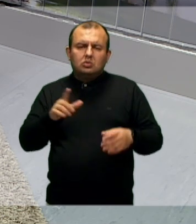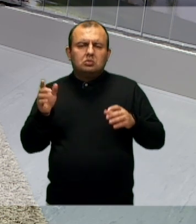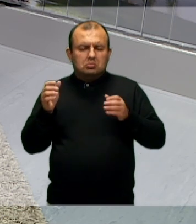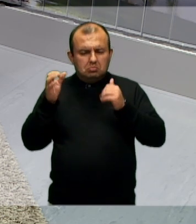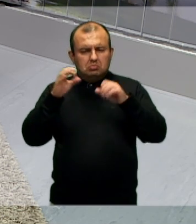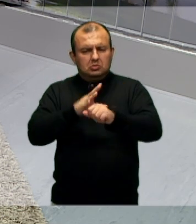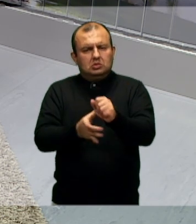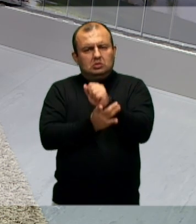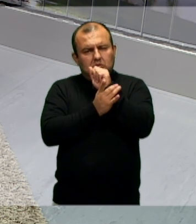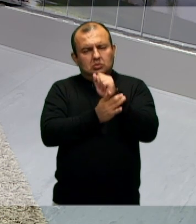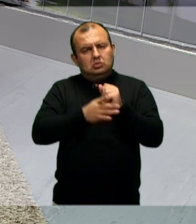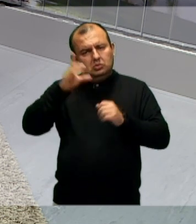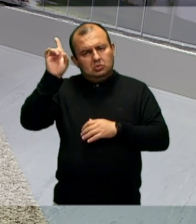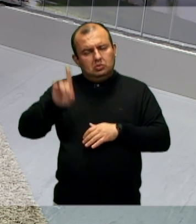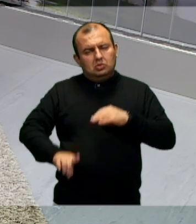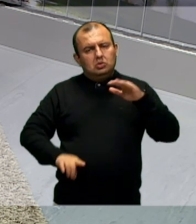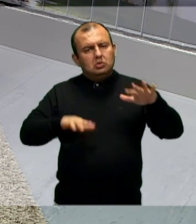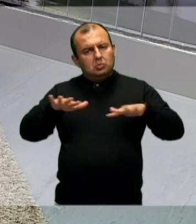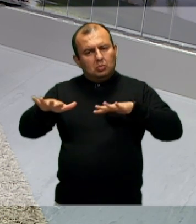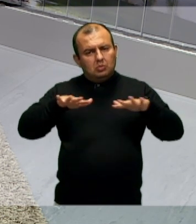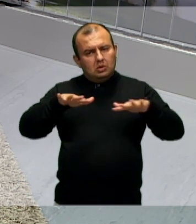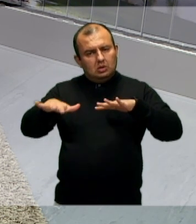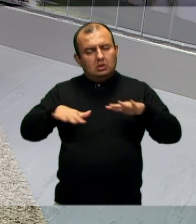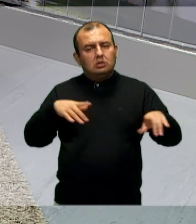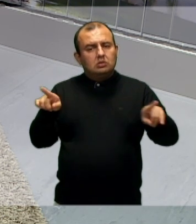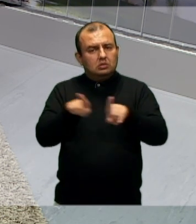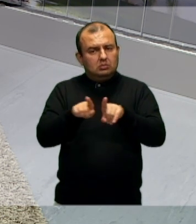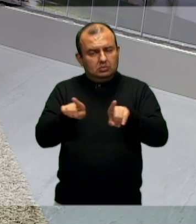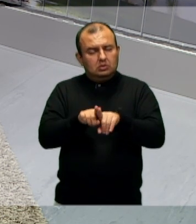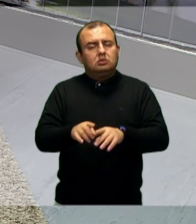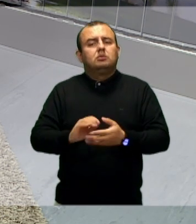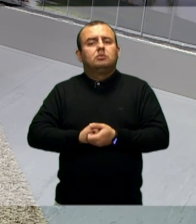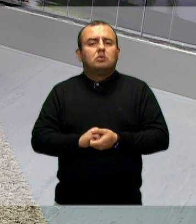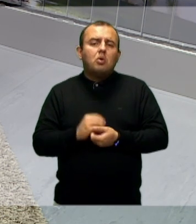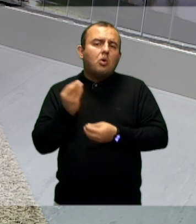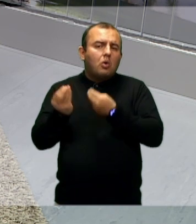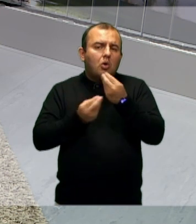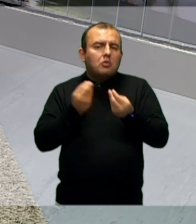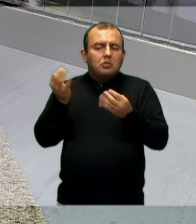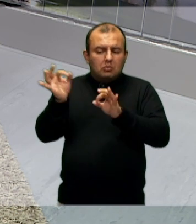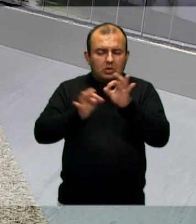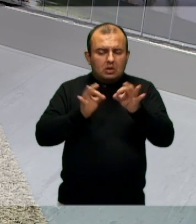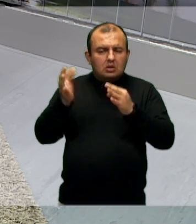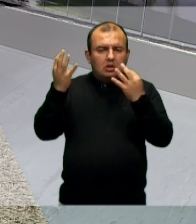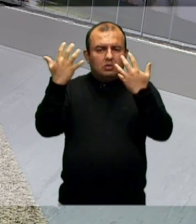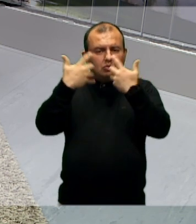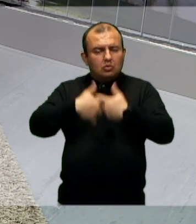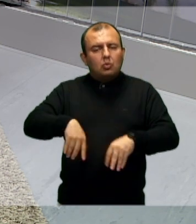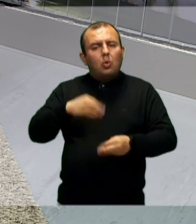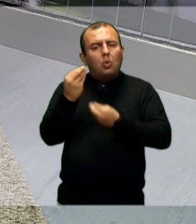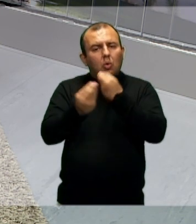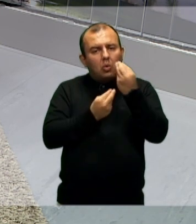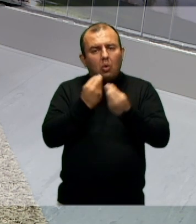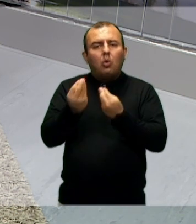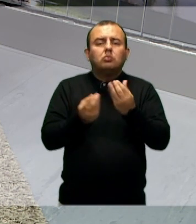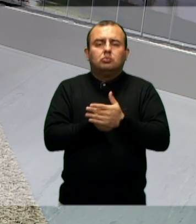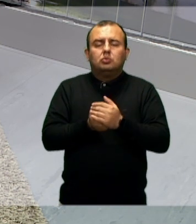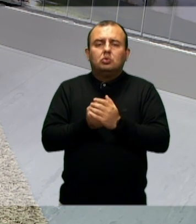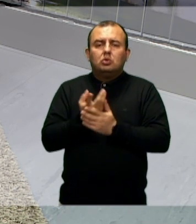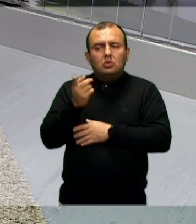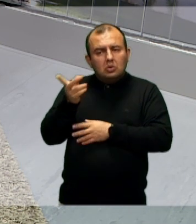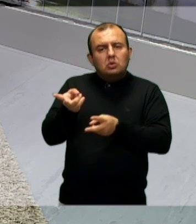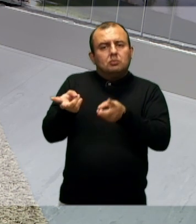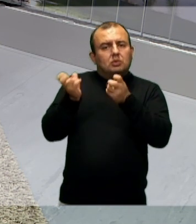do seu direito de mobilidade, mas com segurança, Antônio. Como é que foi elaborado? O você percebeu lá que